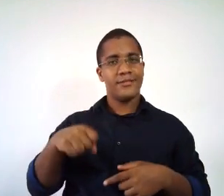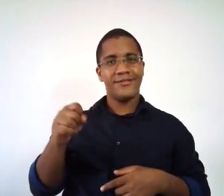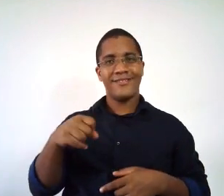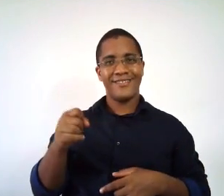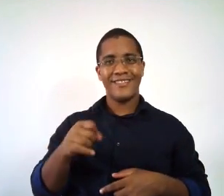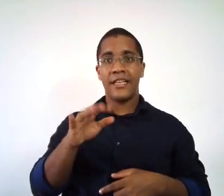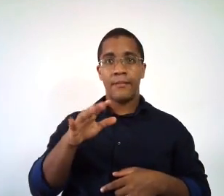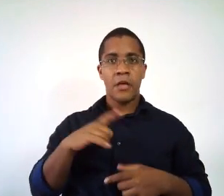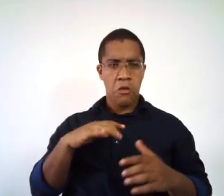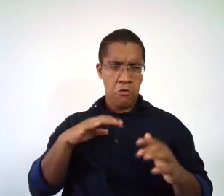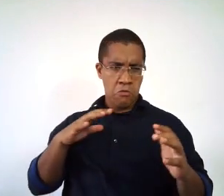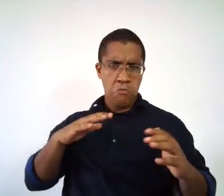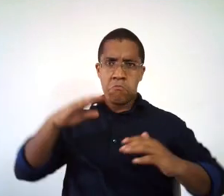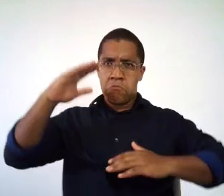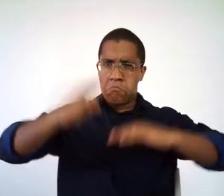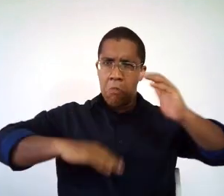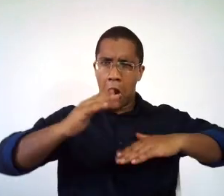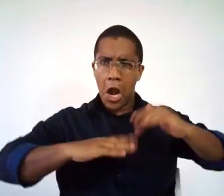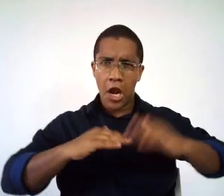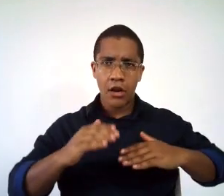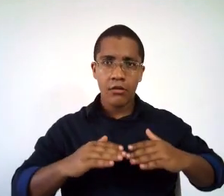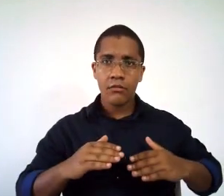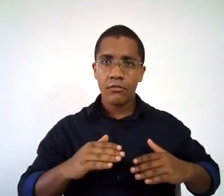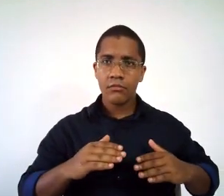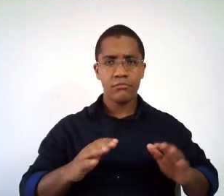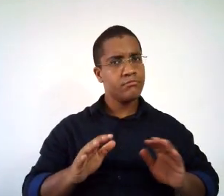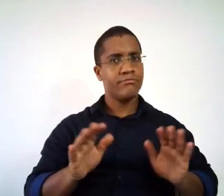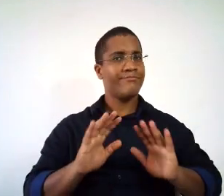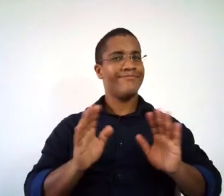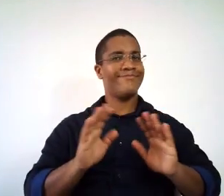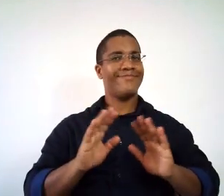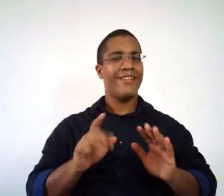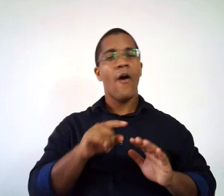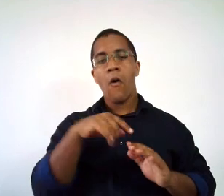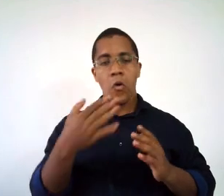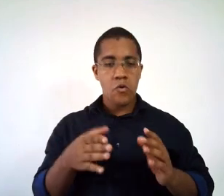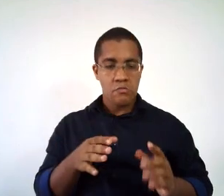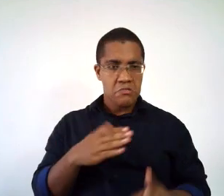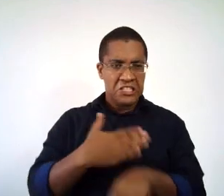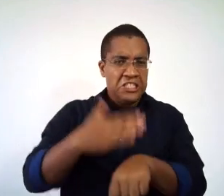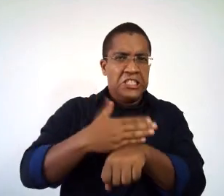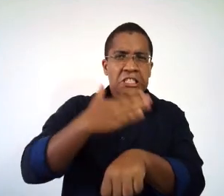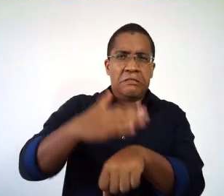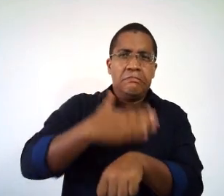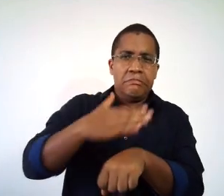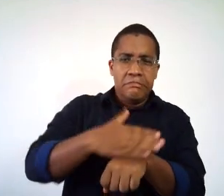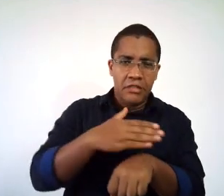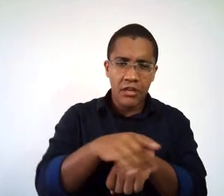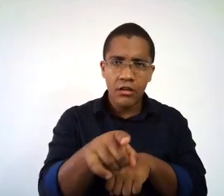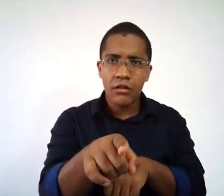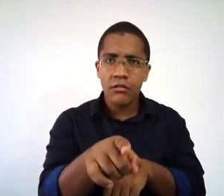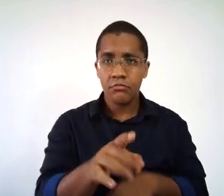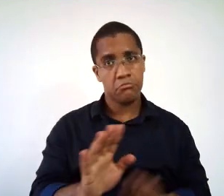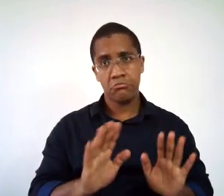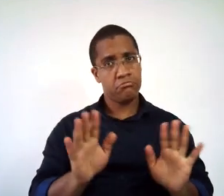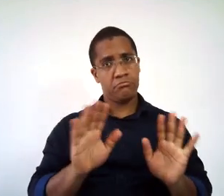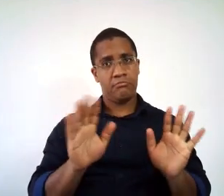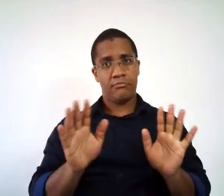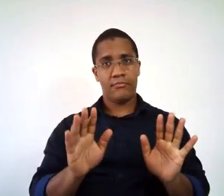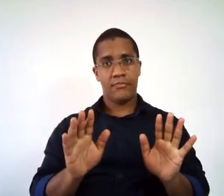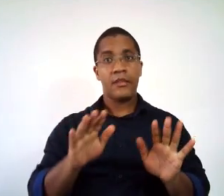não num alto rendimento, tá? E nem na profissionalização daquele aluno.